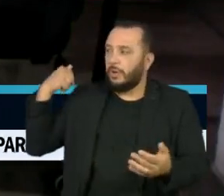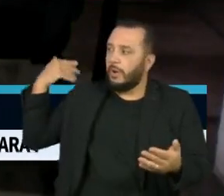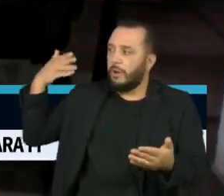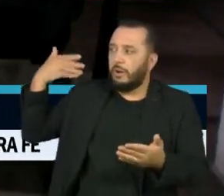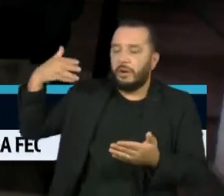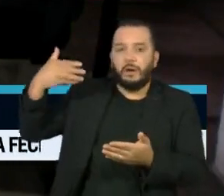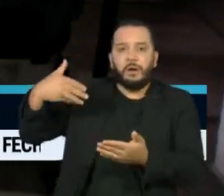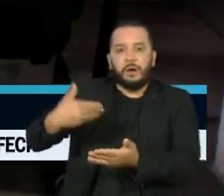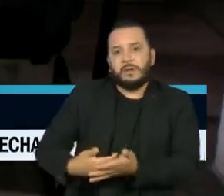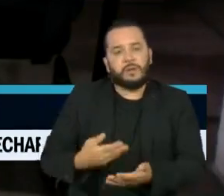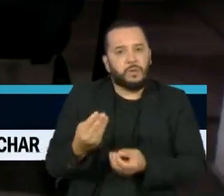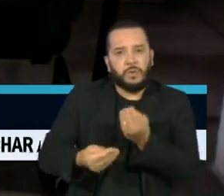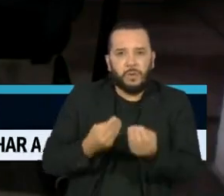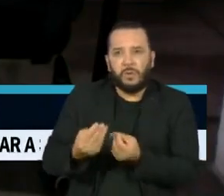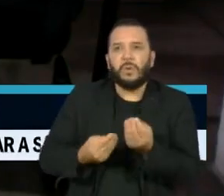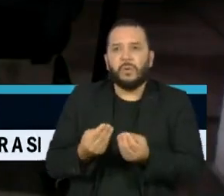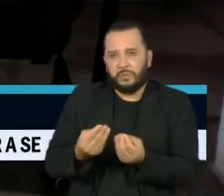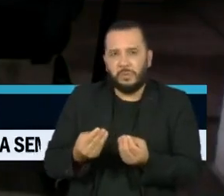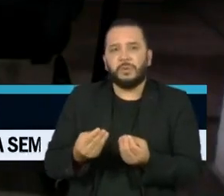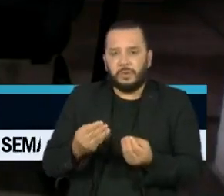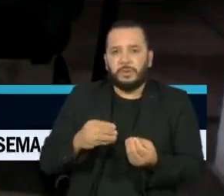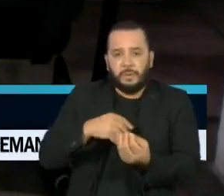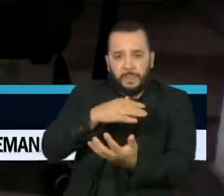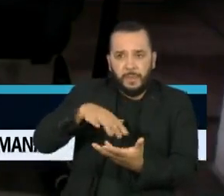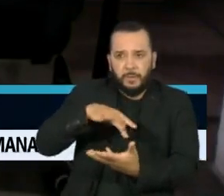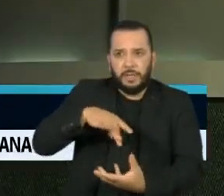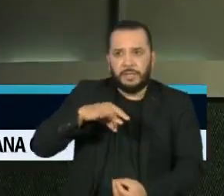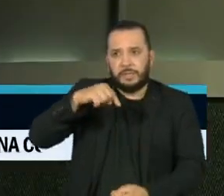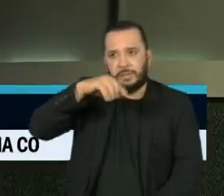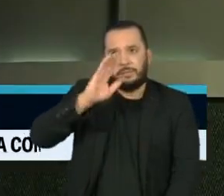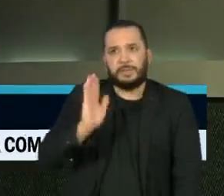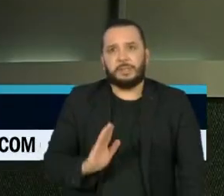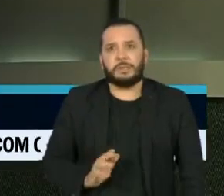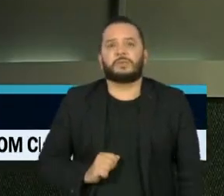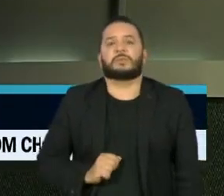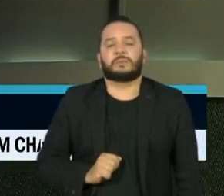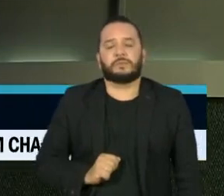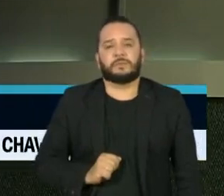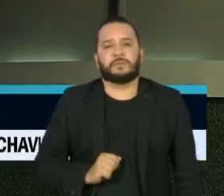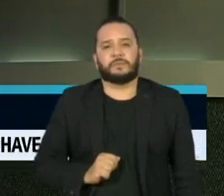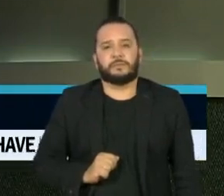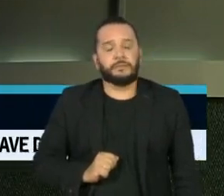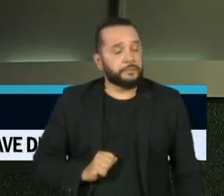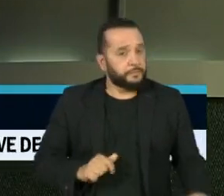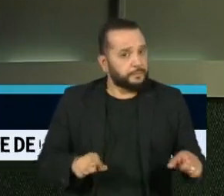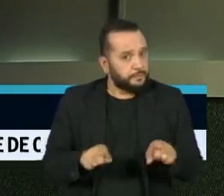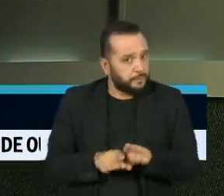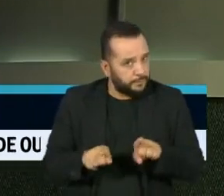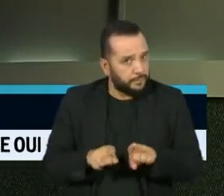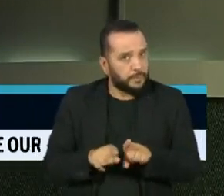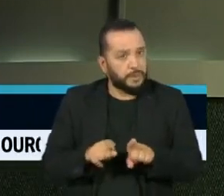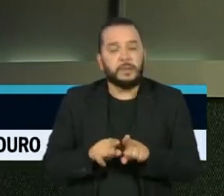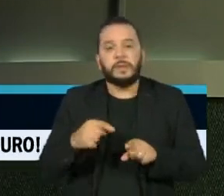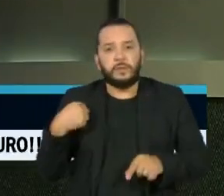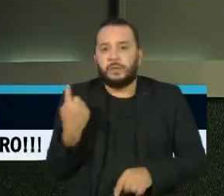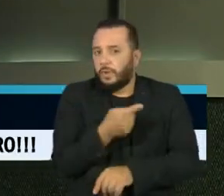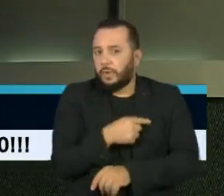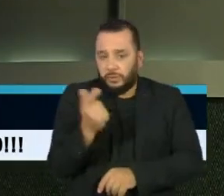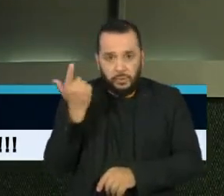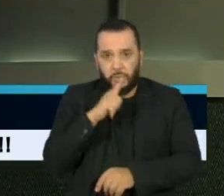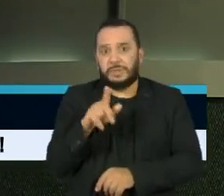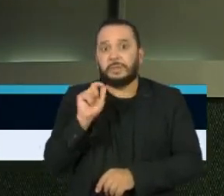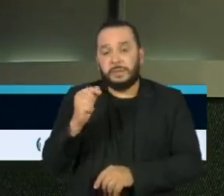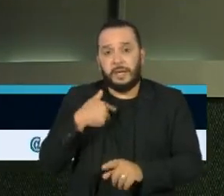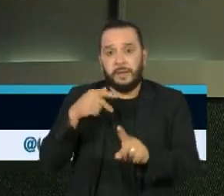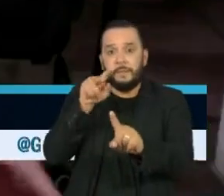reconstrução, no processo de redemocratização no país e que a gente conseguisse olhar para hoje.